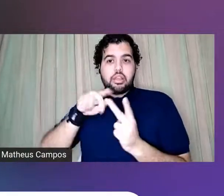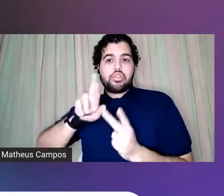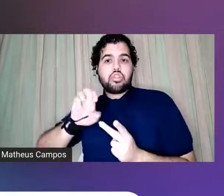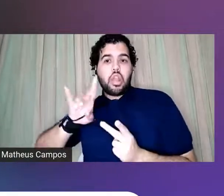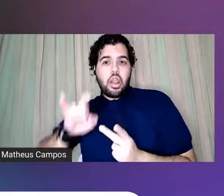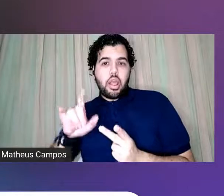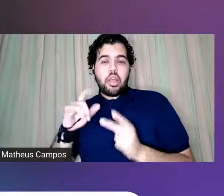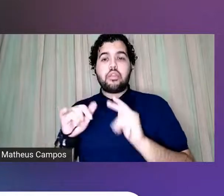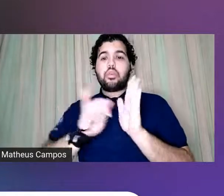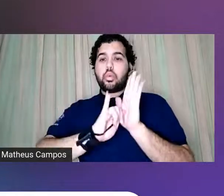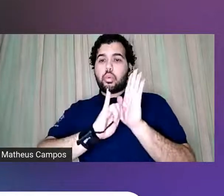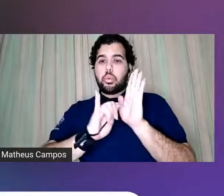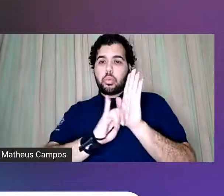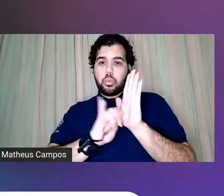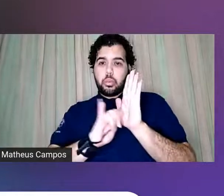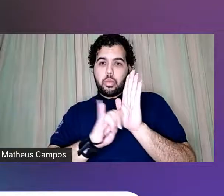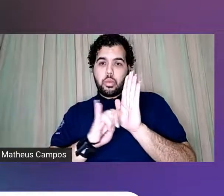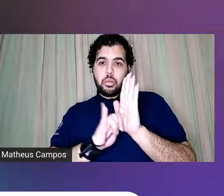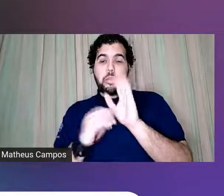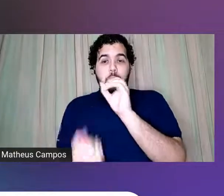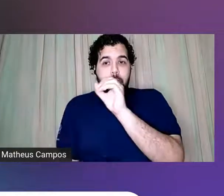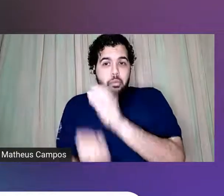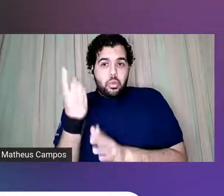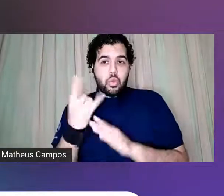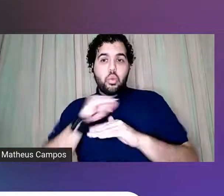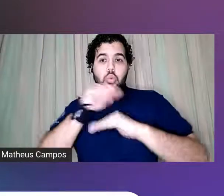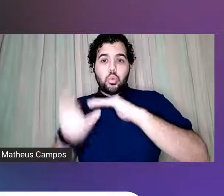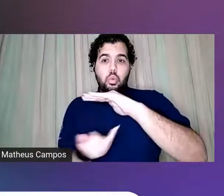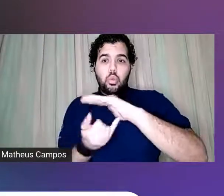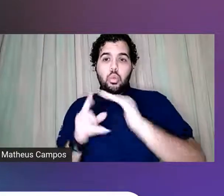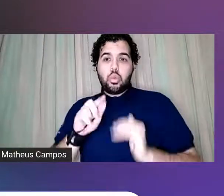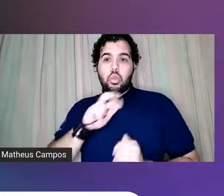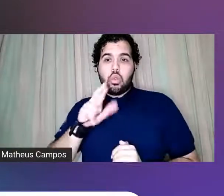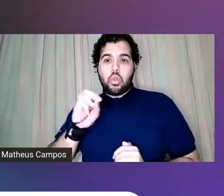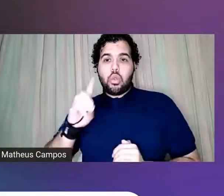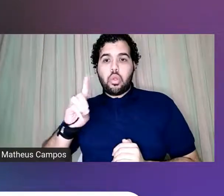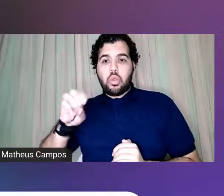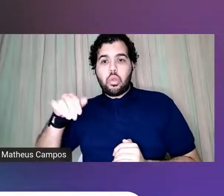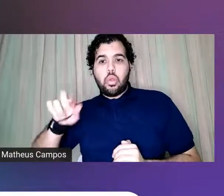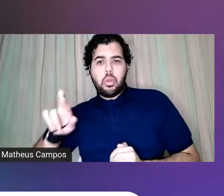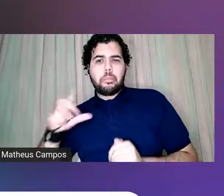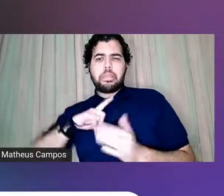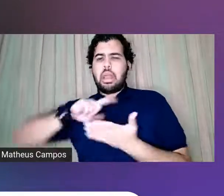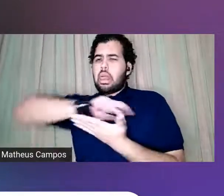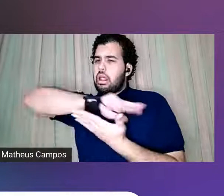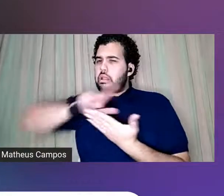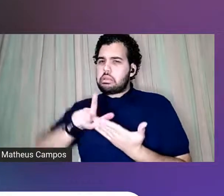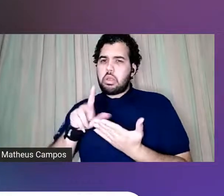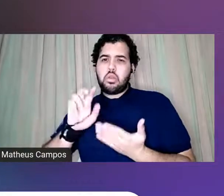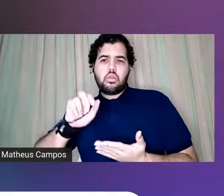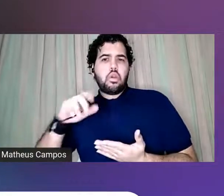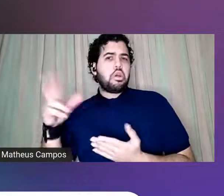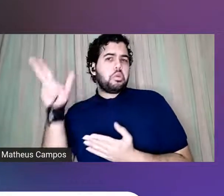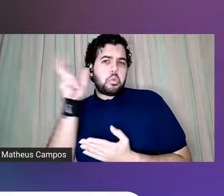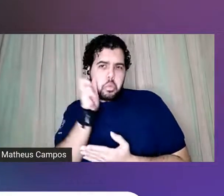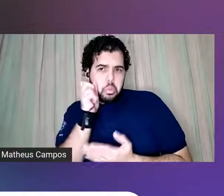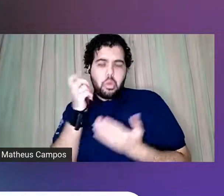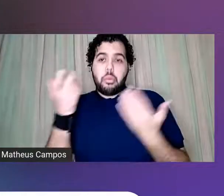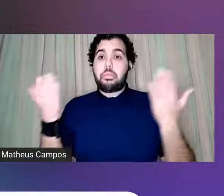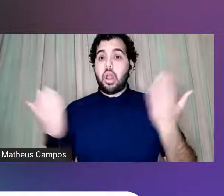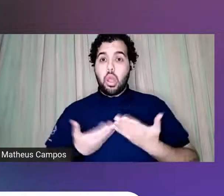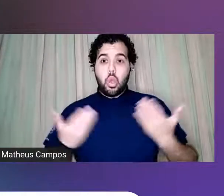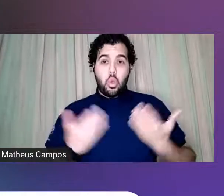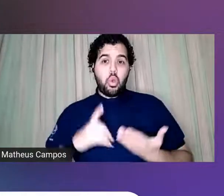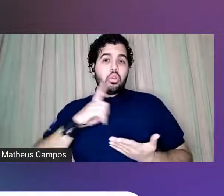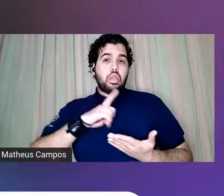pelo Instituto Dragão do Mar e abrange vários equipamentos. E hoje a gente vai ter um